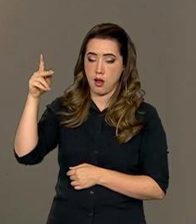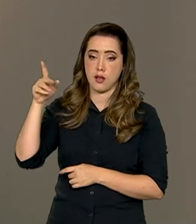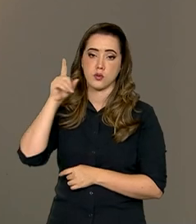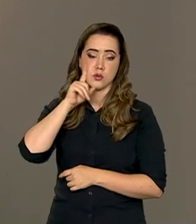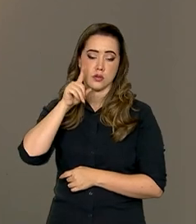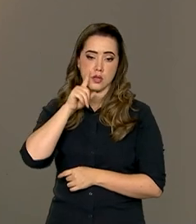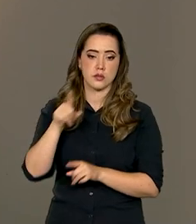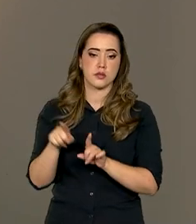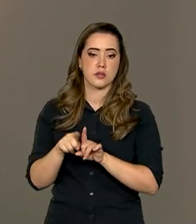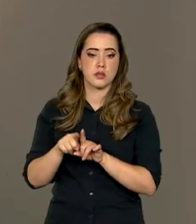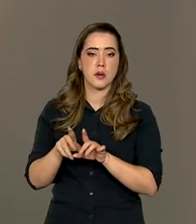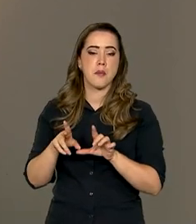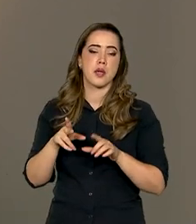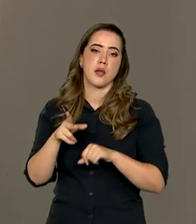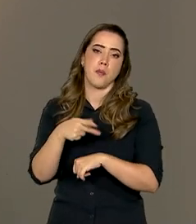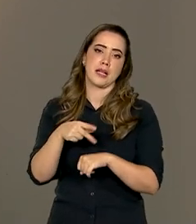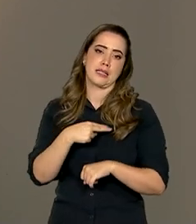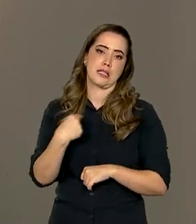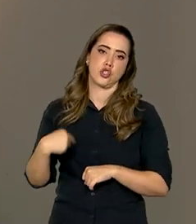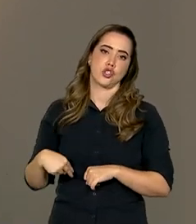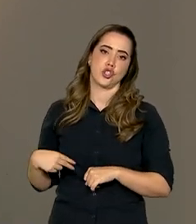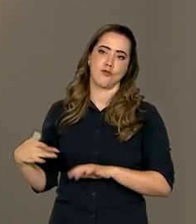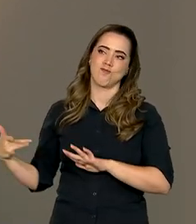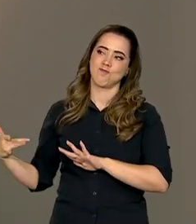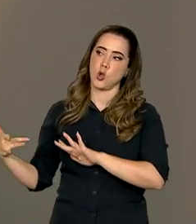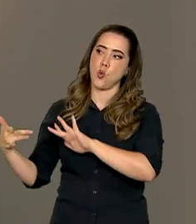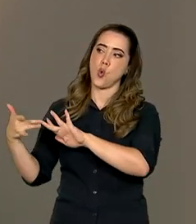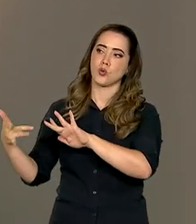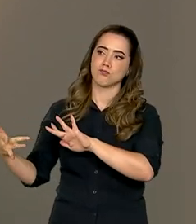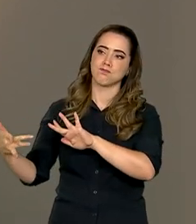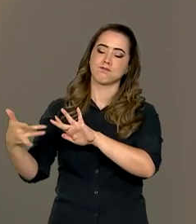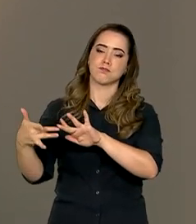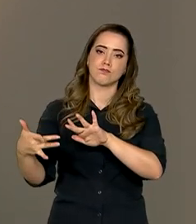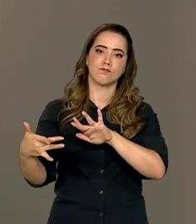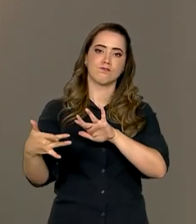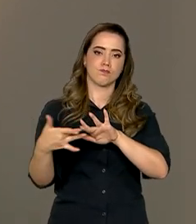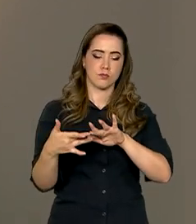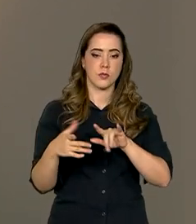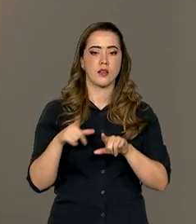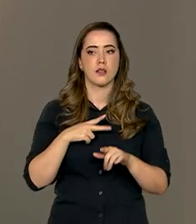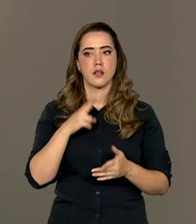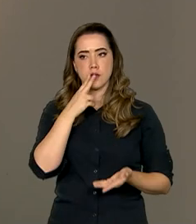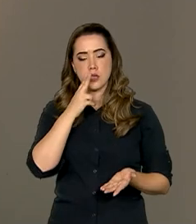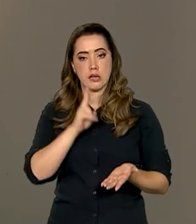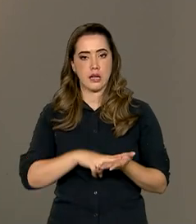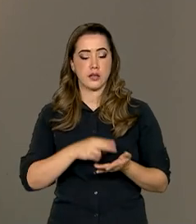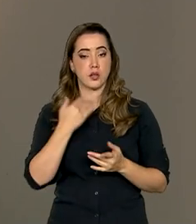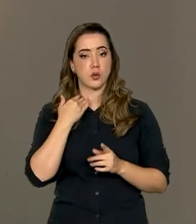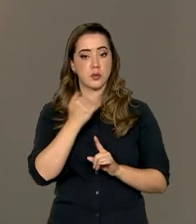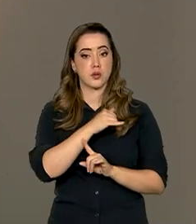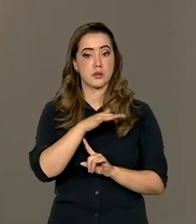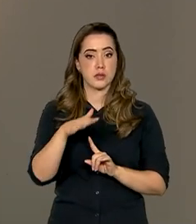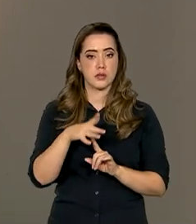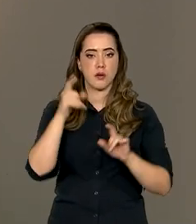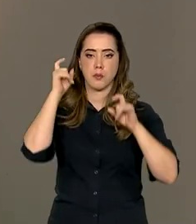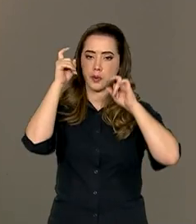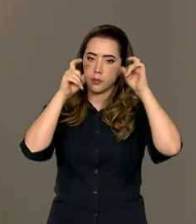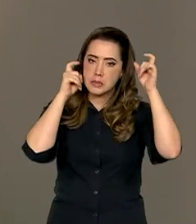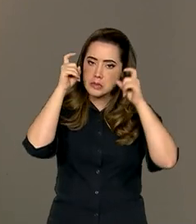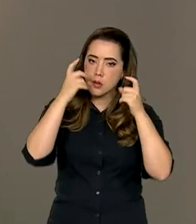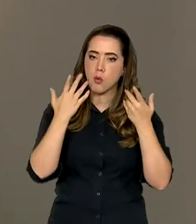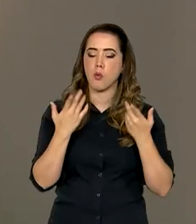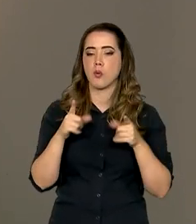chinês. Então, isso acabou constando no comunicado do Banco Central uma preocupação.